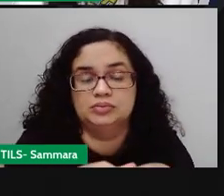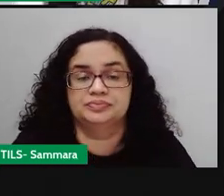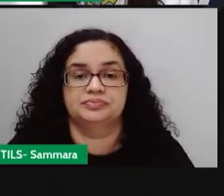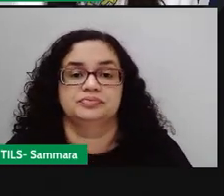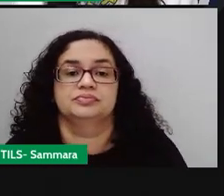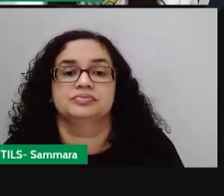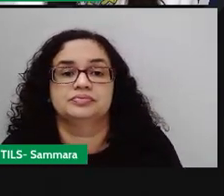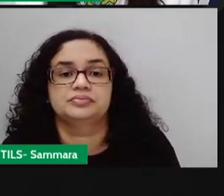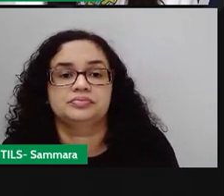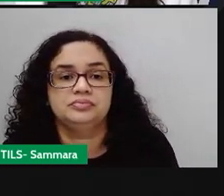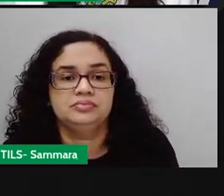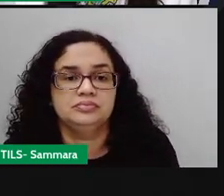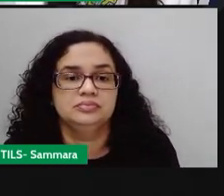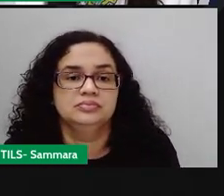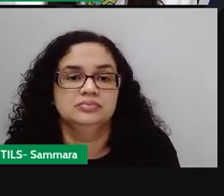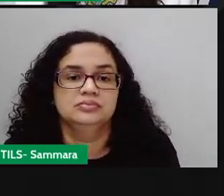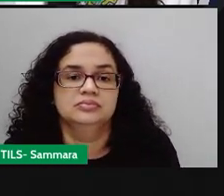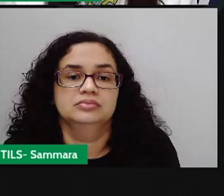um com o outro.